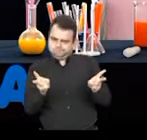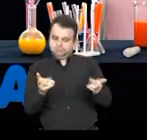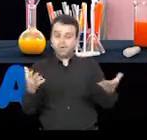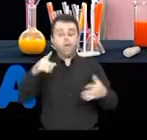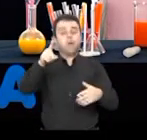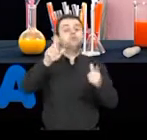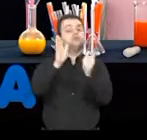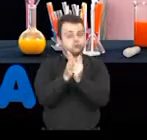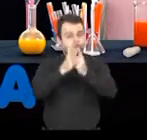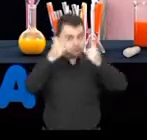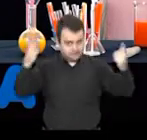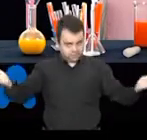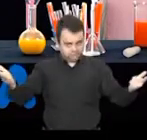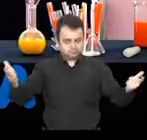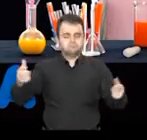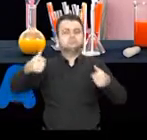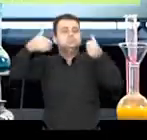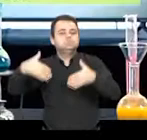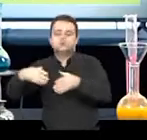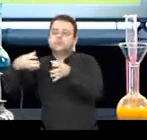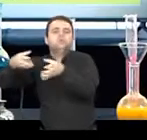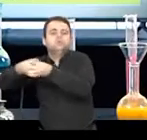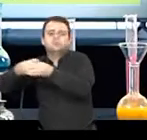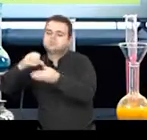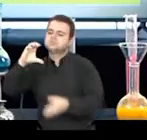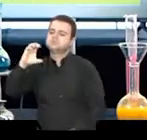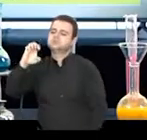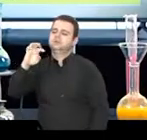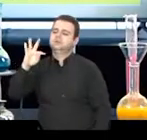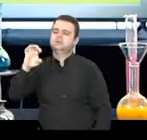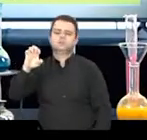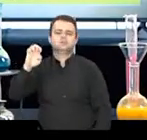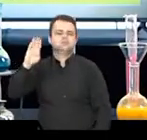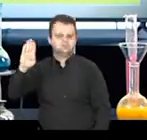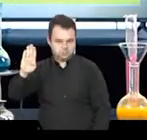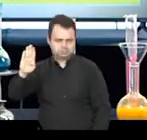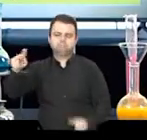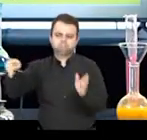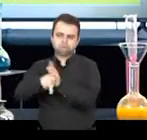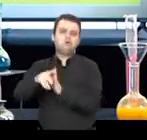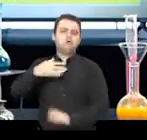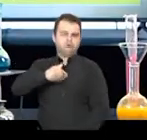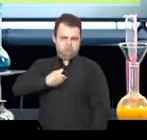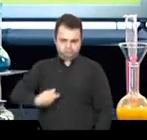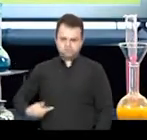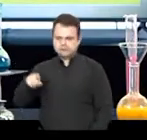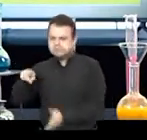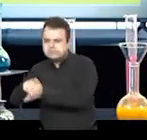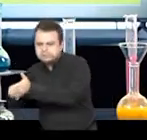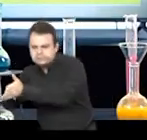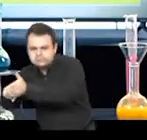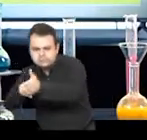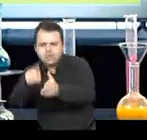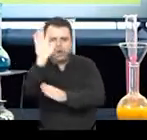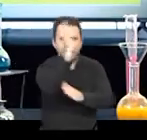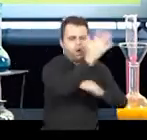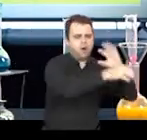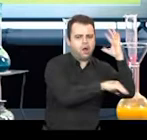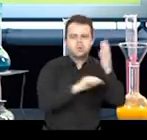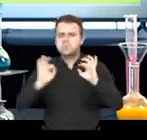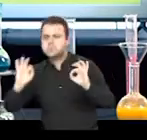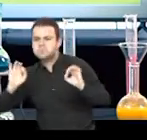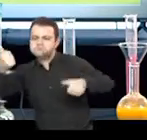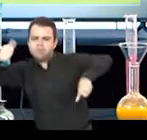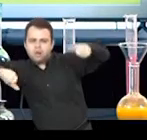notícia que fala de que a CETESB, que é uma instituição pública que verifica parâmetros de qualidade do meio